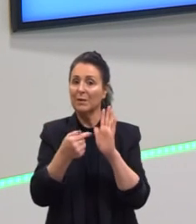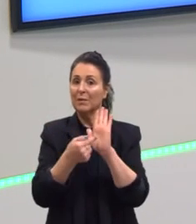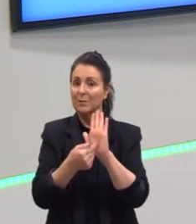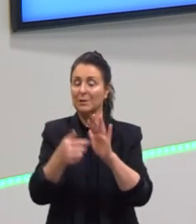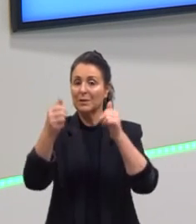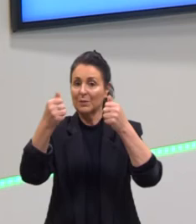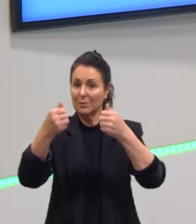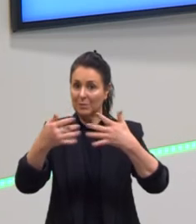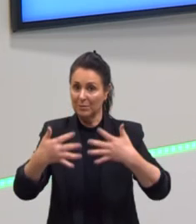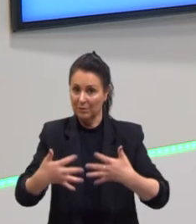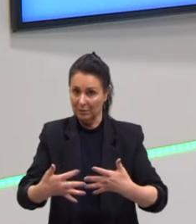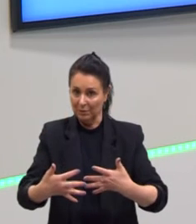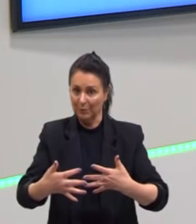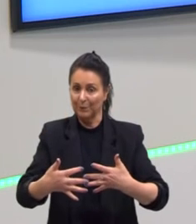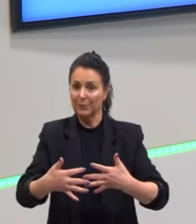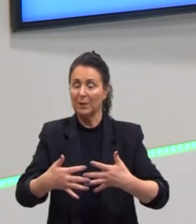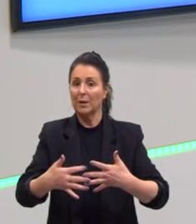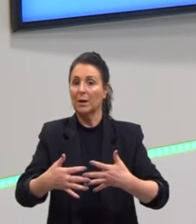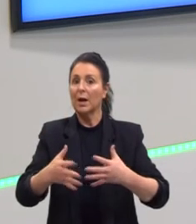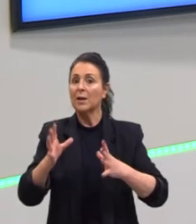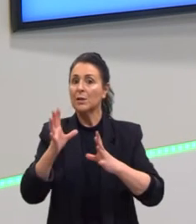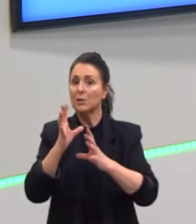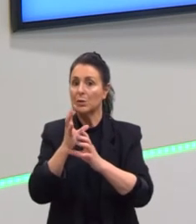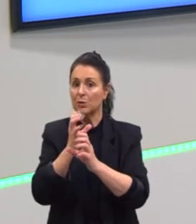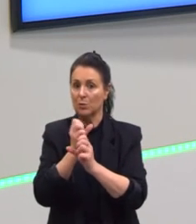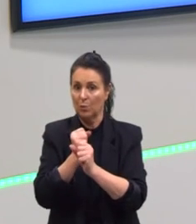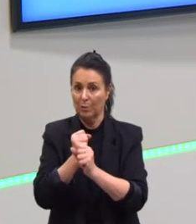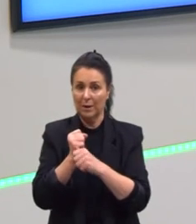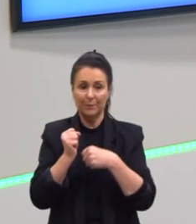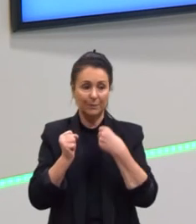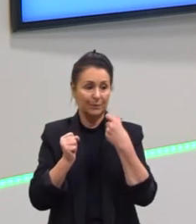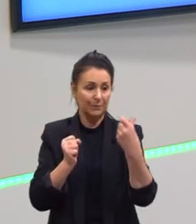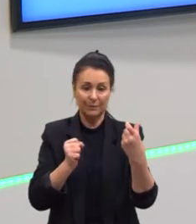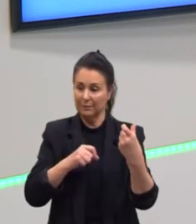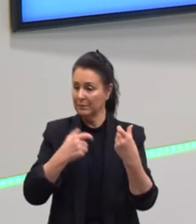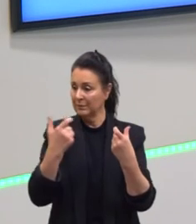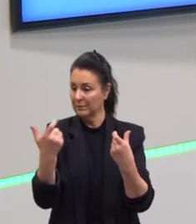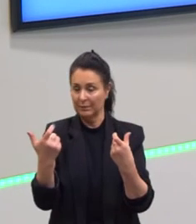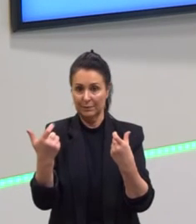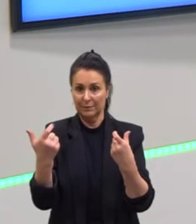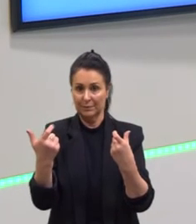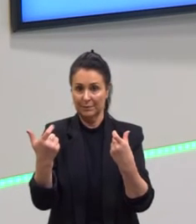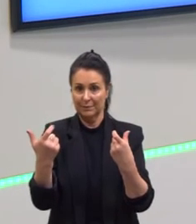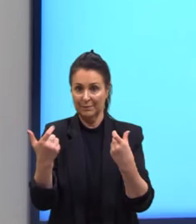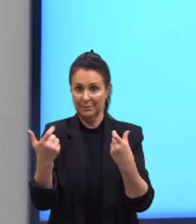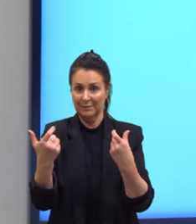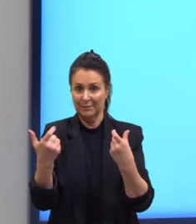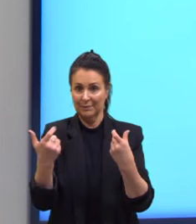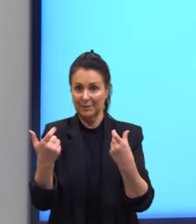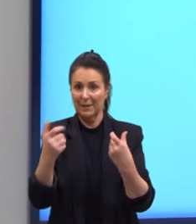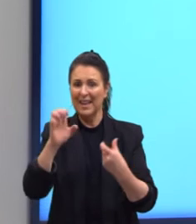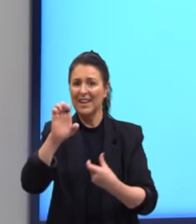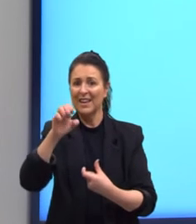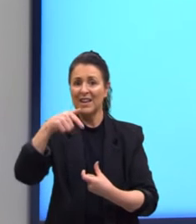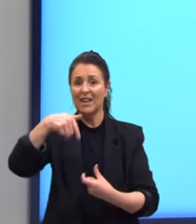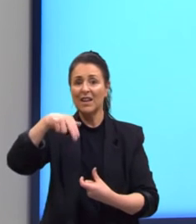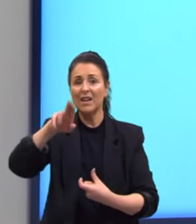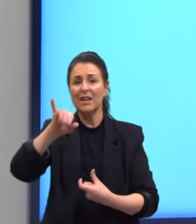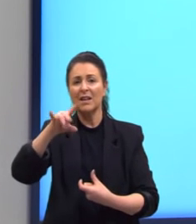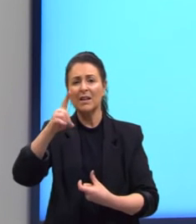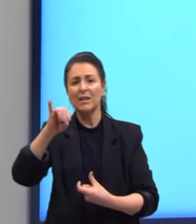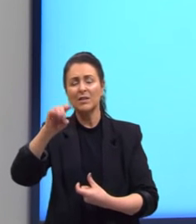Ali diz o seguinte a soma de dois termos equidistantes. Equidistantes